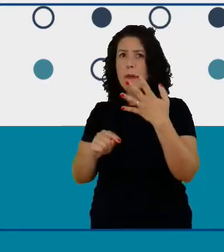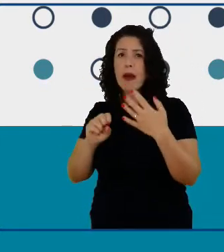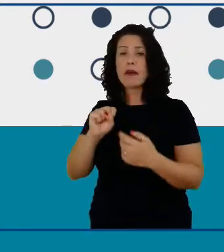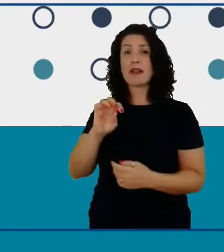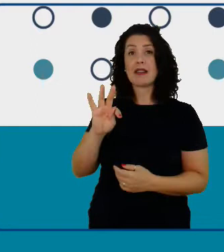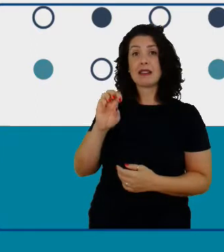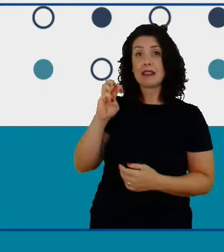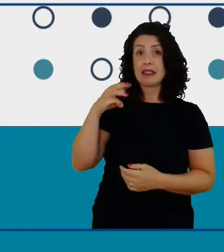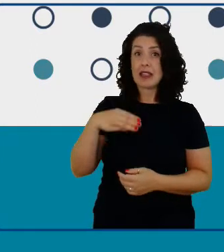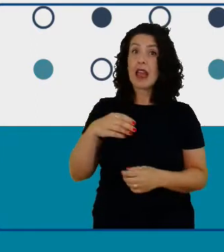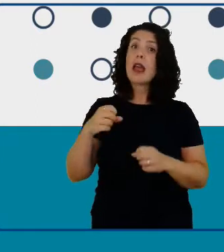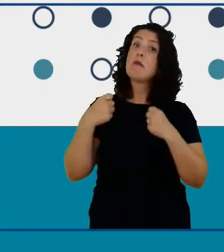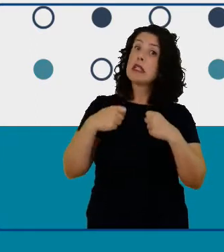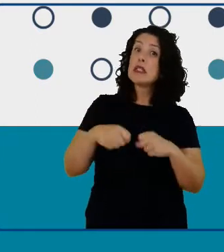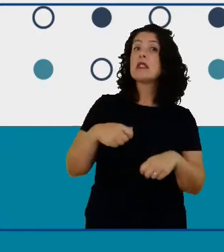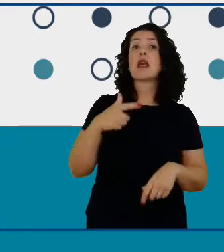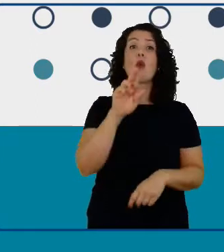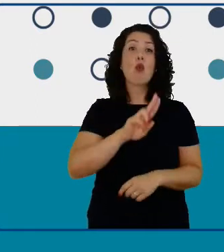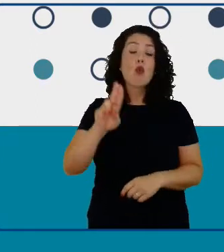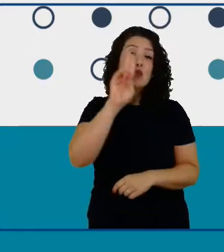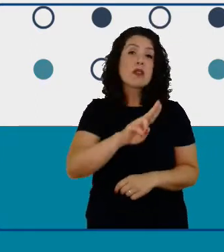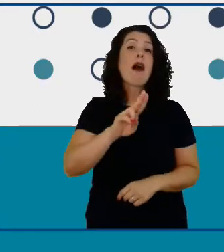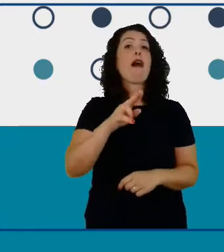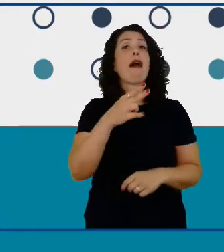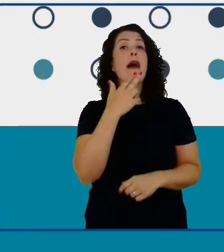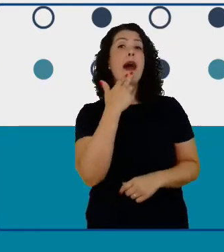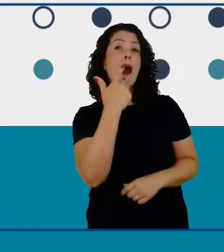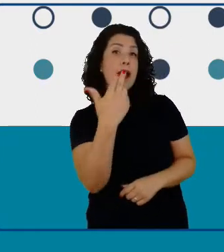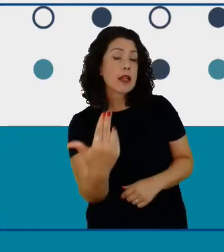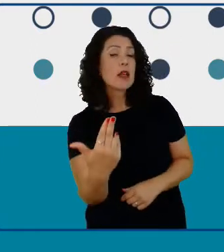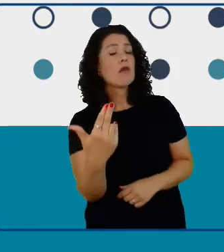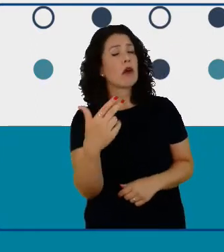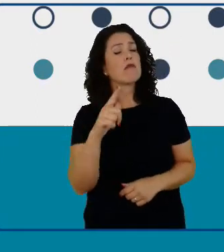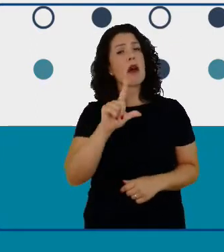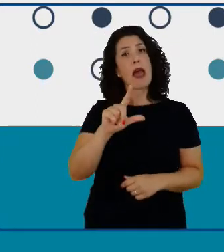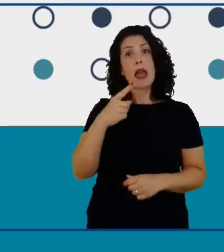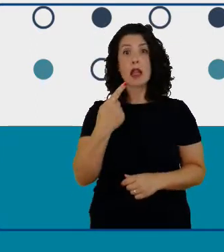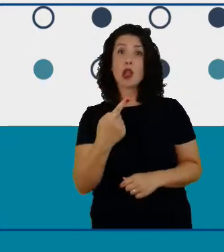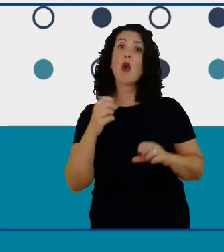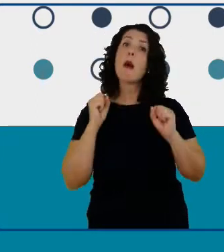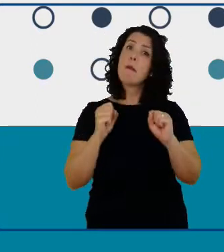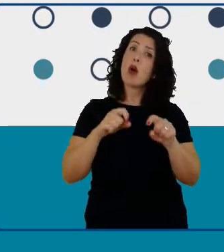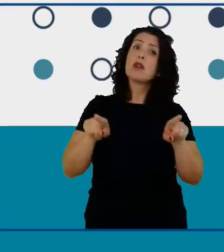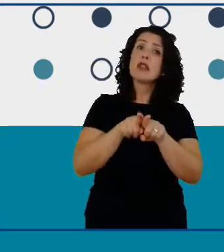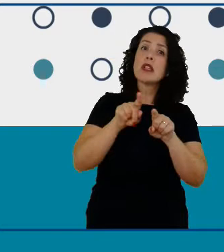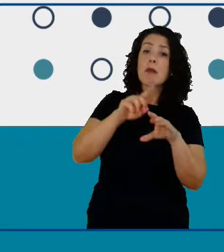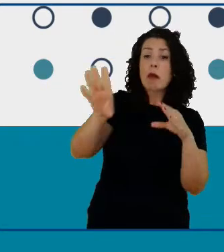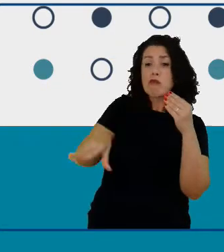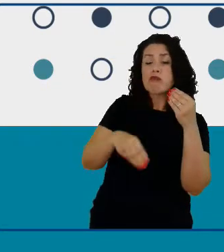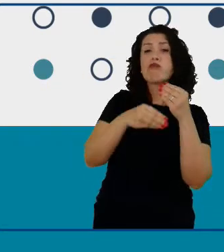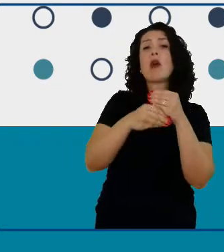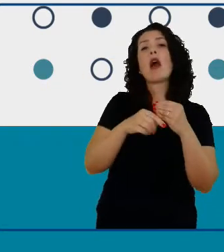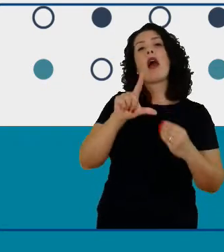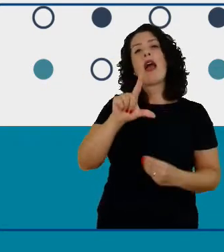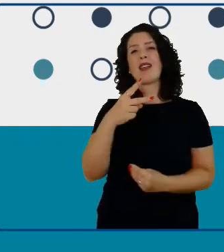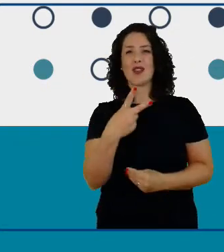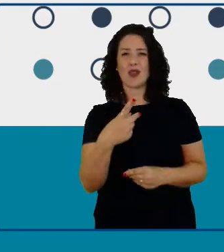nativos mas a gente pode criar oportunidades para envolver um segundo idioma isso é muito benéfico